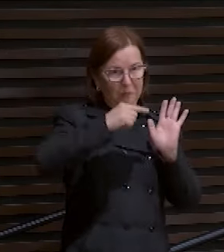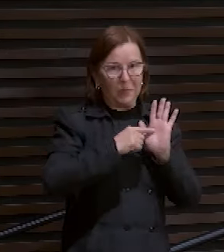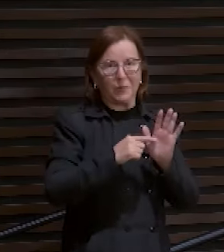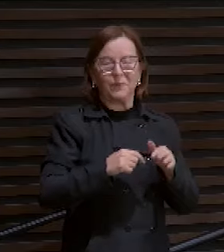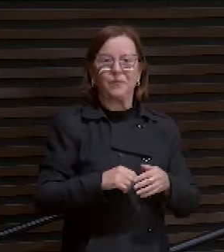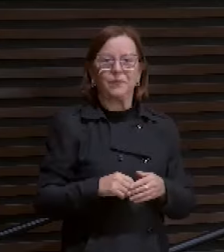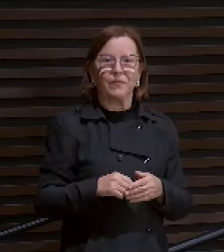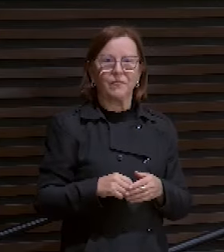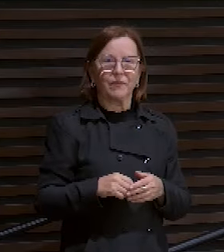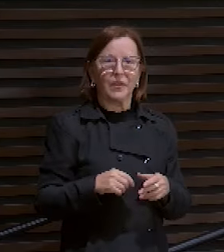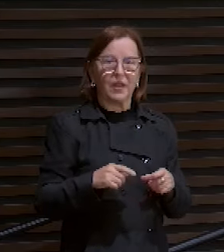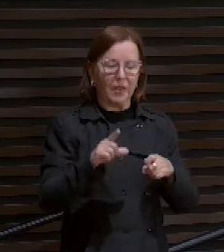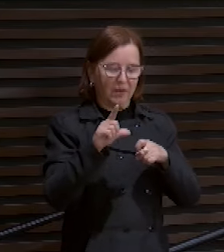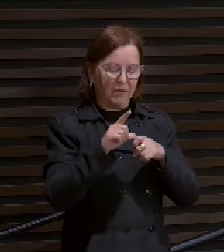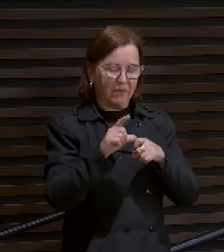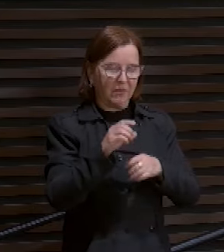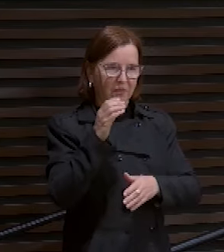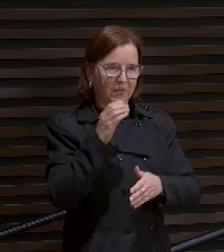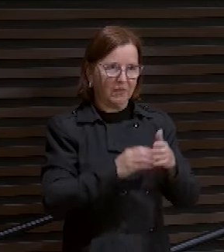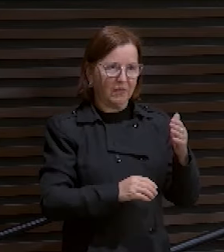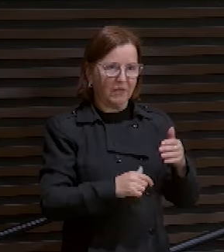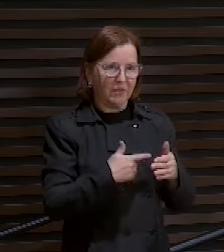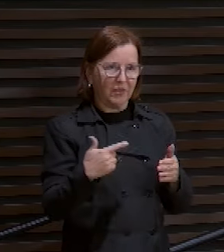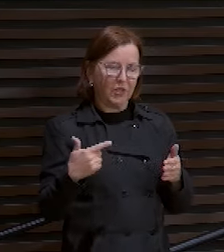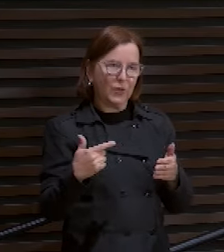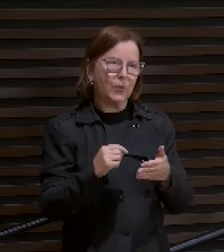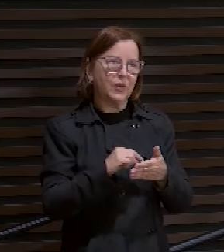Lucas 22, 39 a 46.